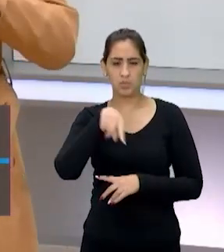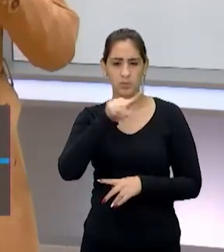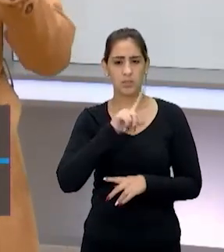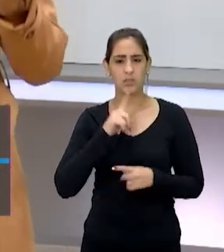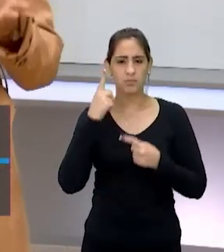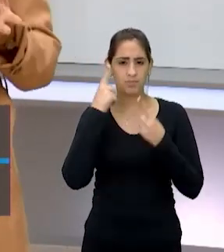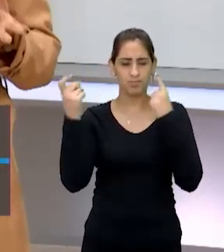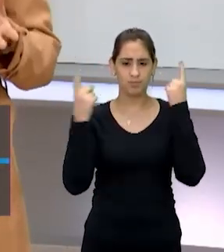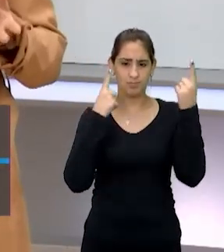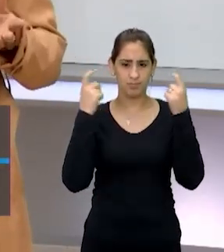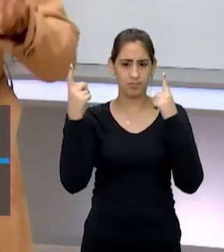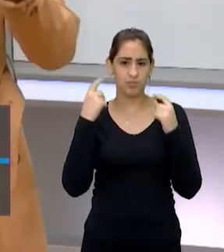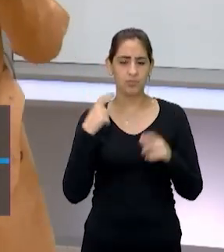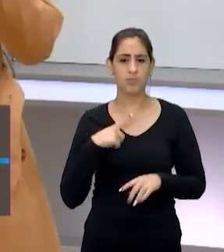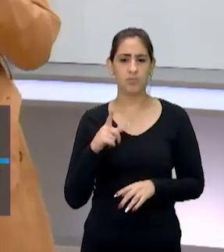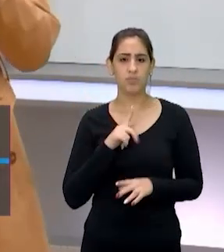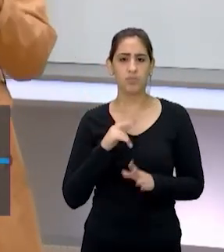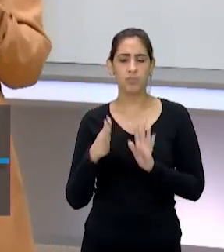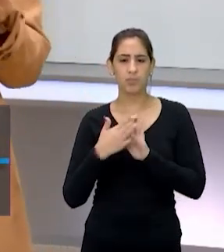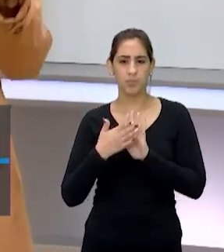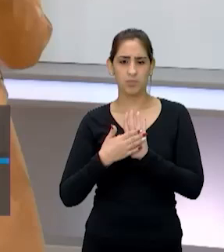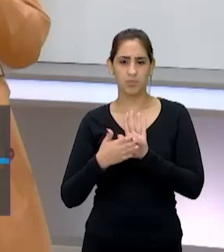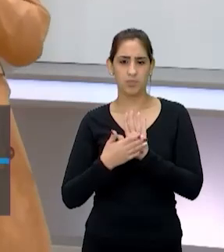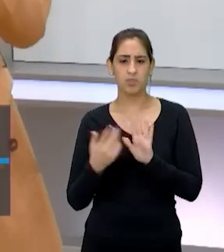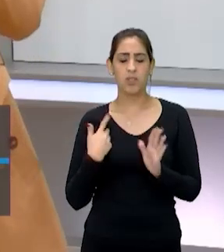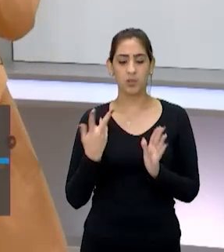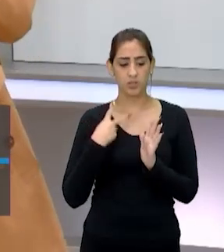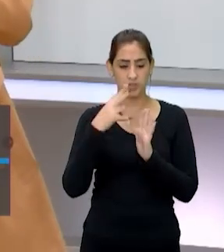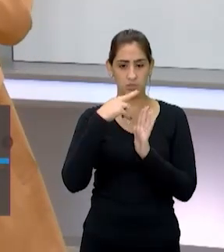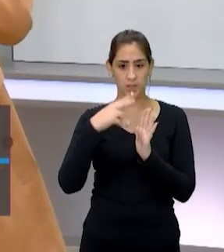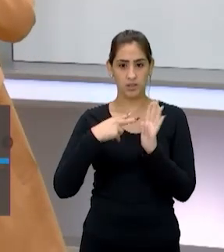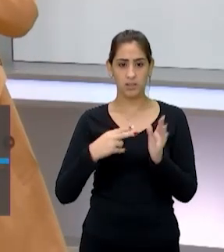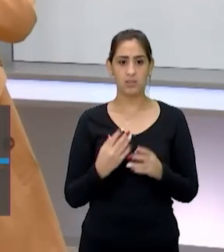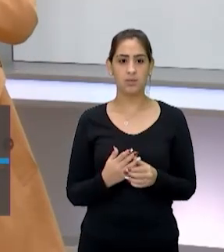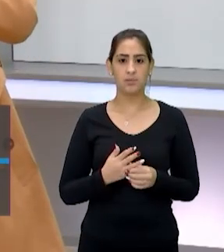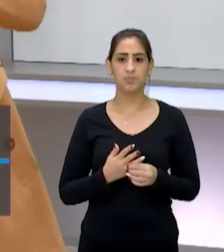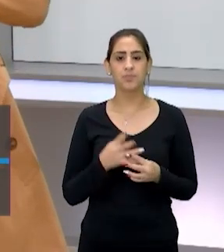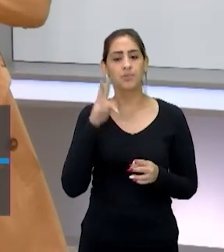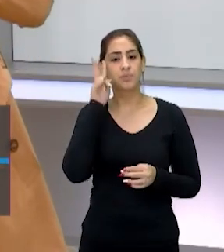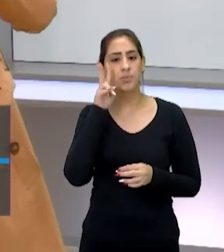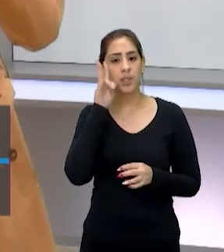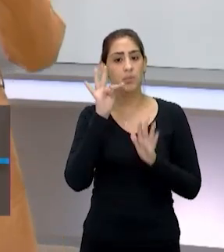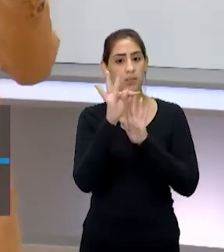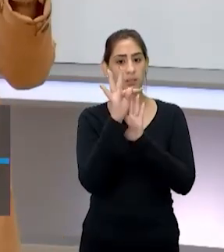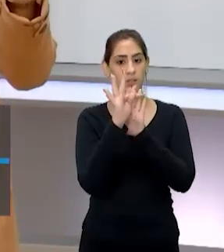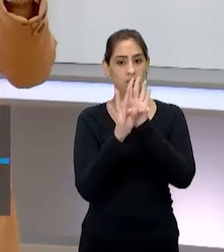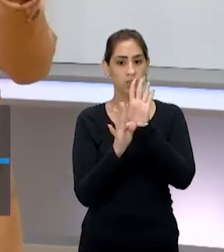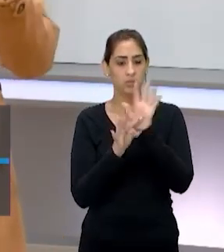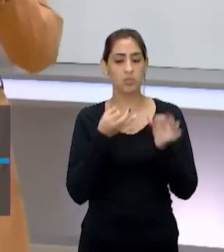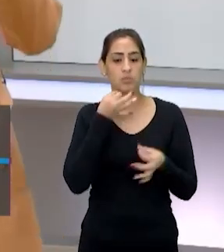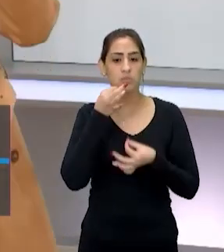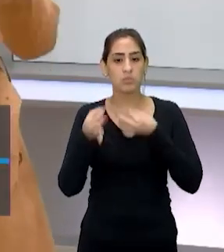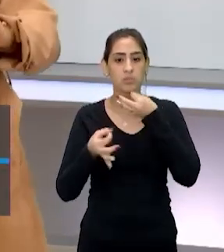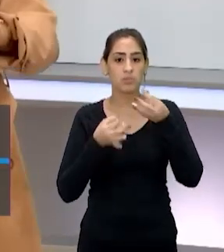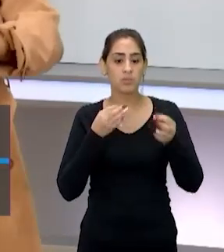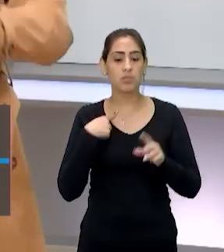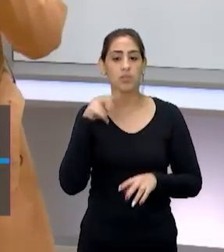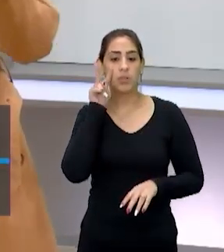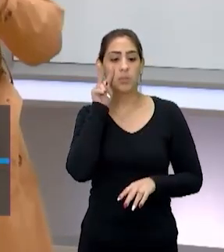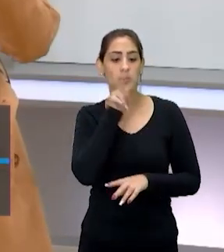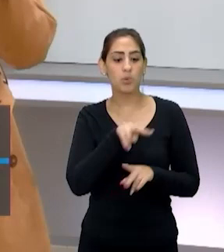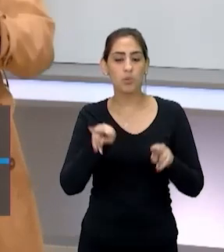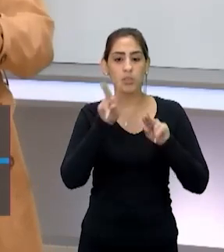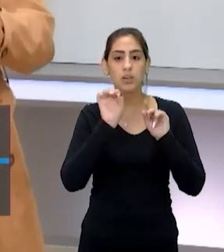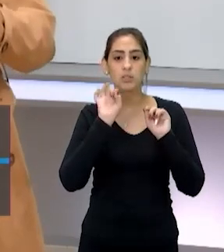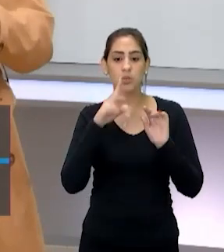uma leitura panorâmica do que vai acontecer. E agora a gente vai para a leitura. Lembrando-se que é um texto argumentativo. Vai mostrar para a gente,